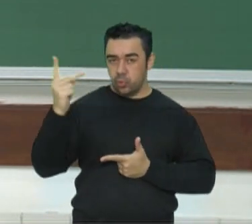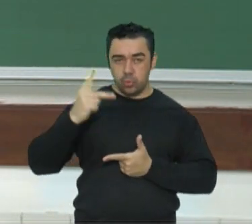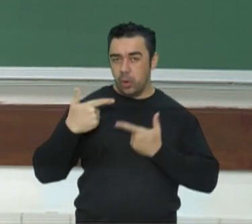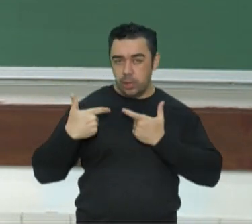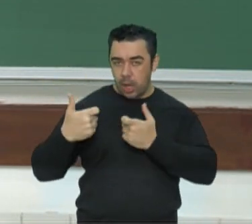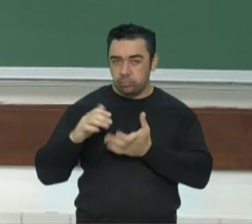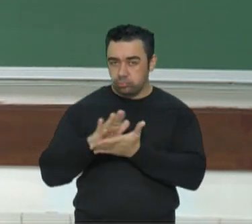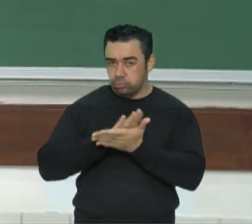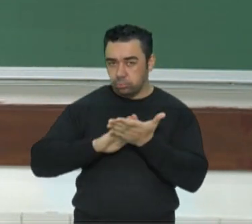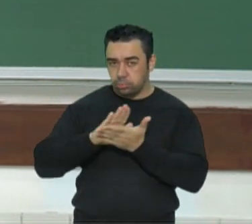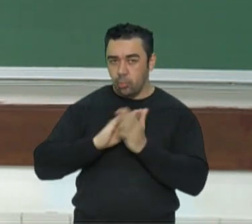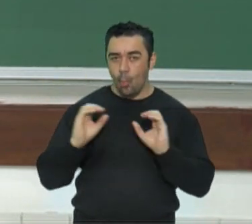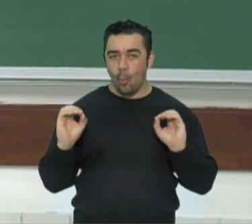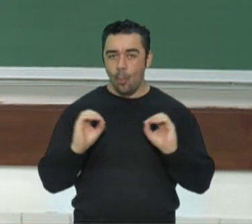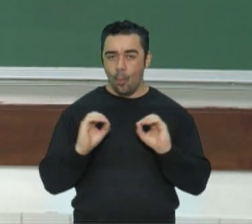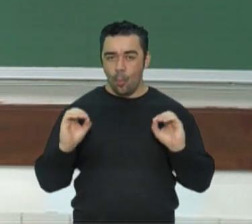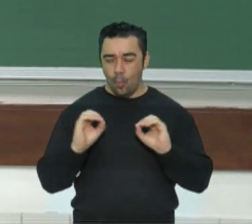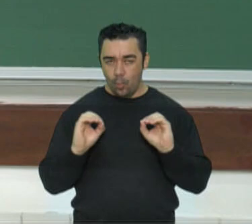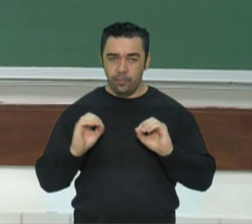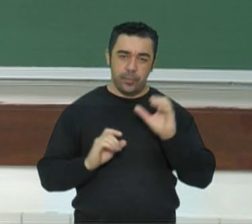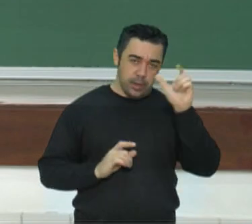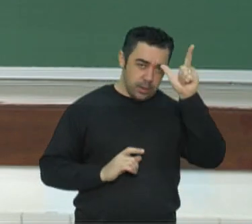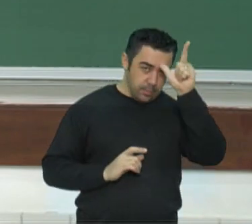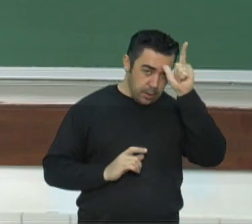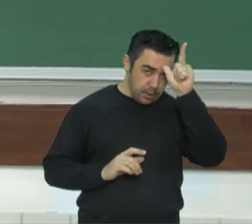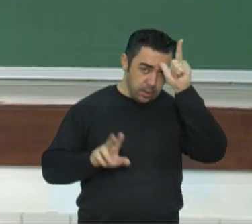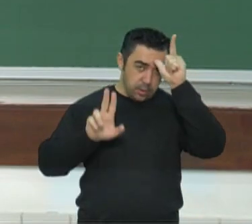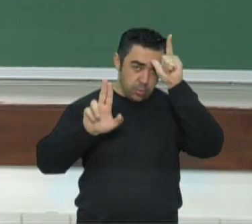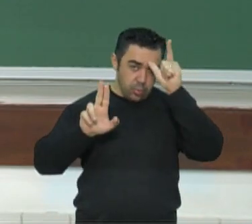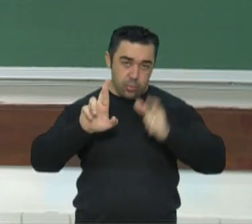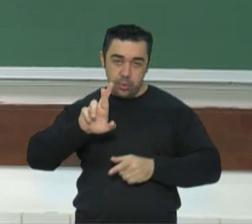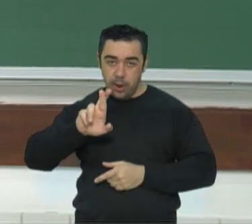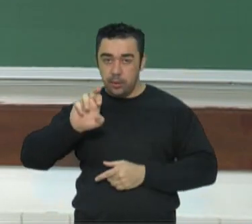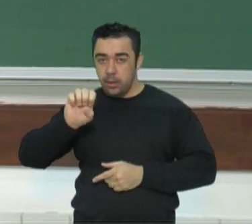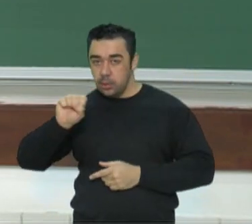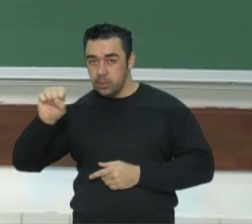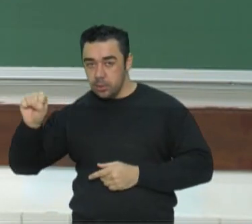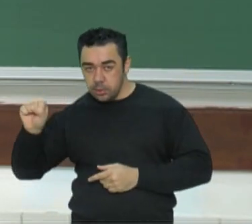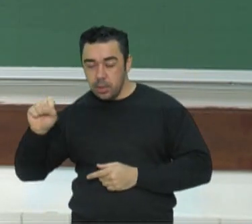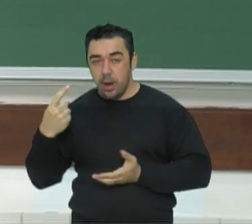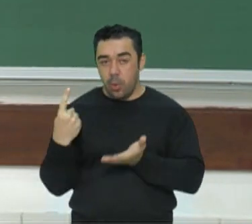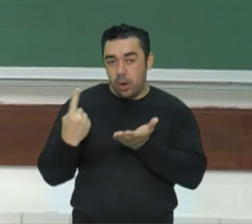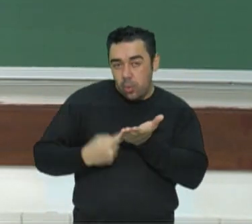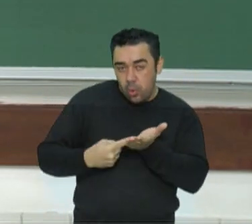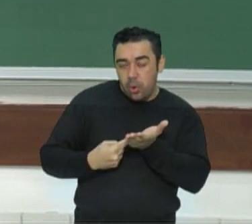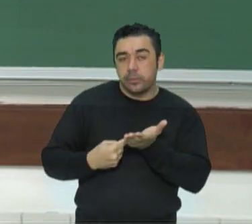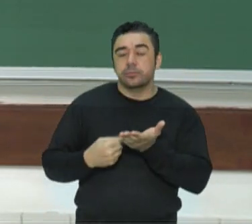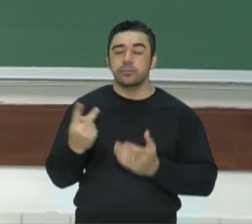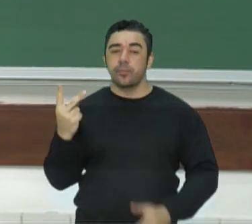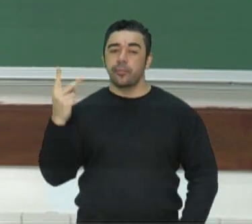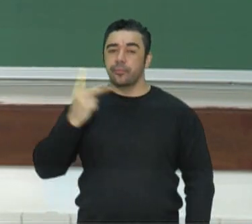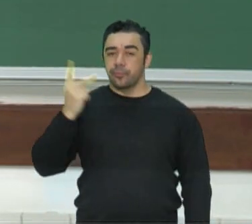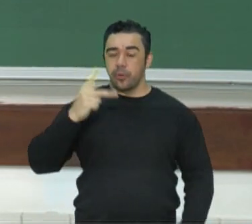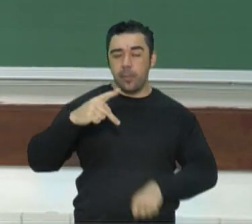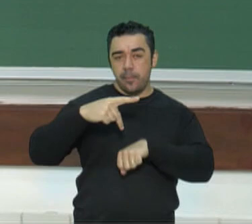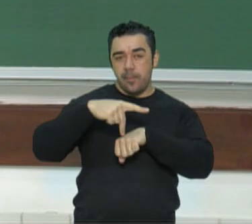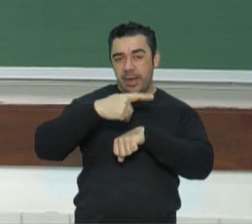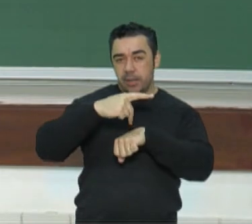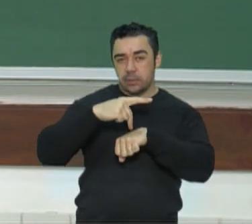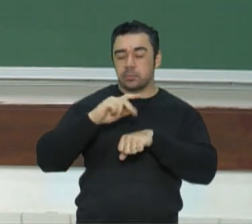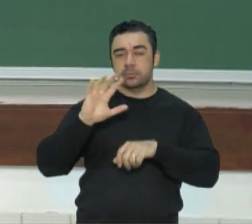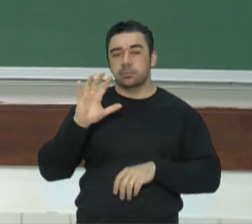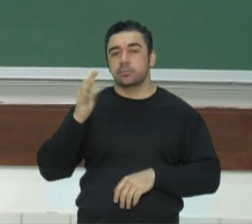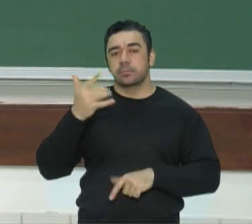Alemanha, do Hitler, e a União Soviética, do Joseph Stalin. Um acordo onde esses dois países não se